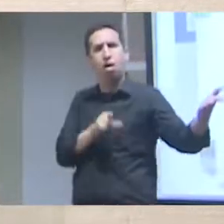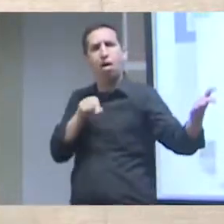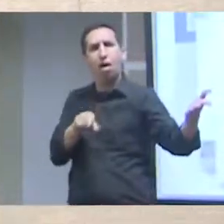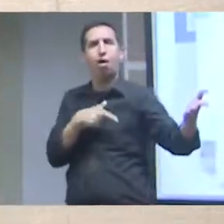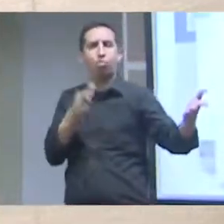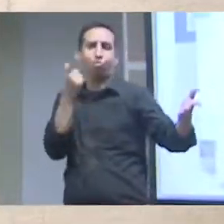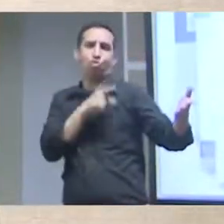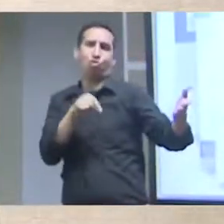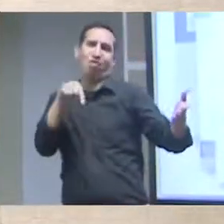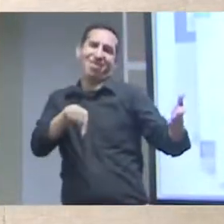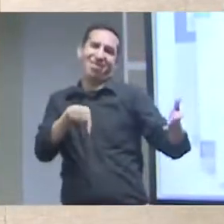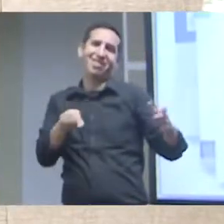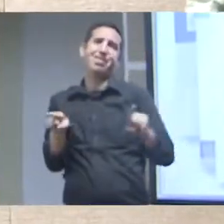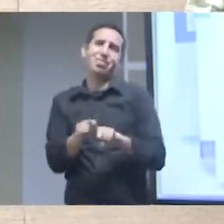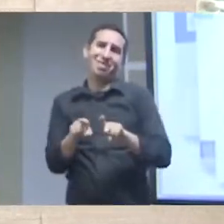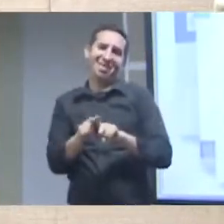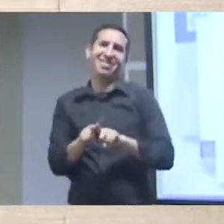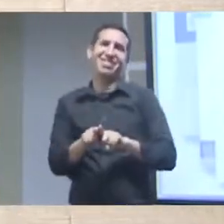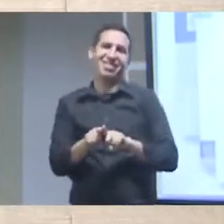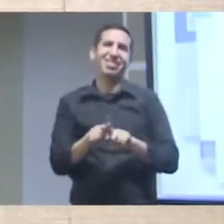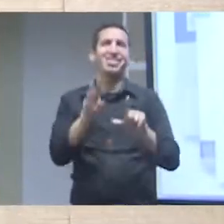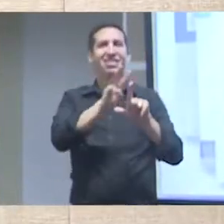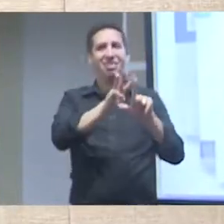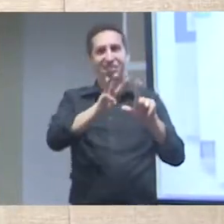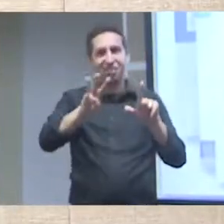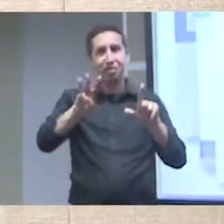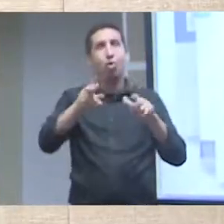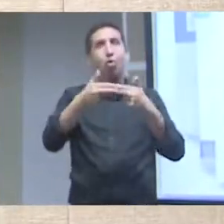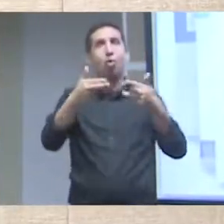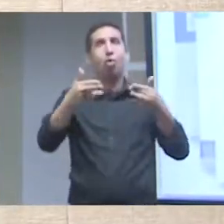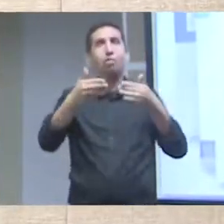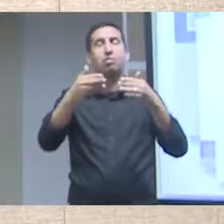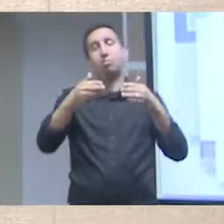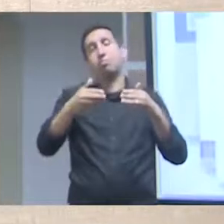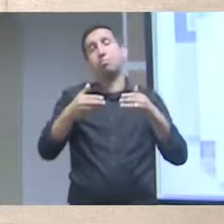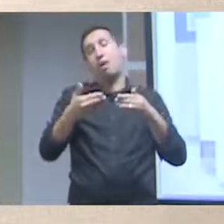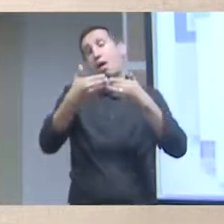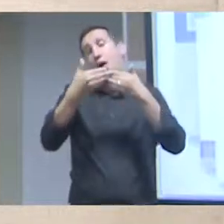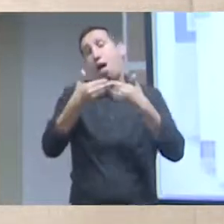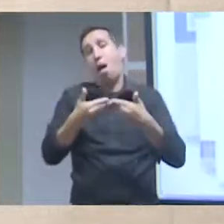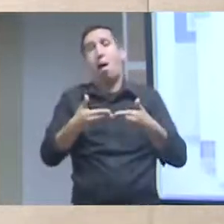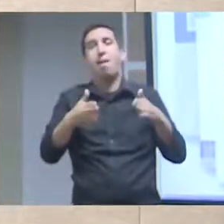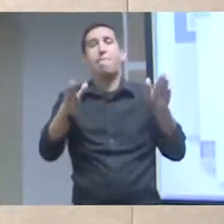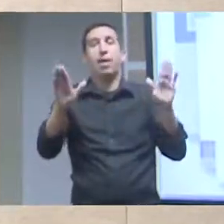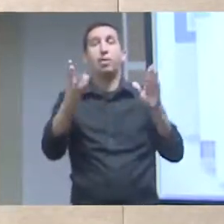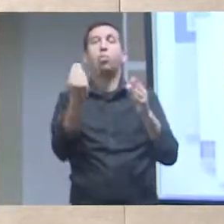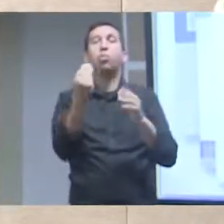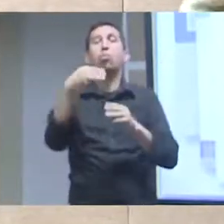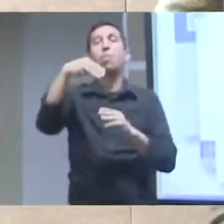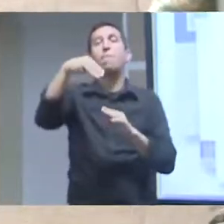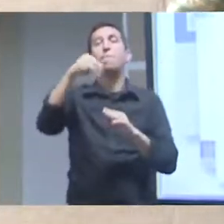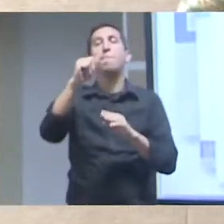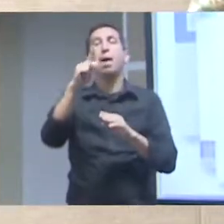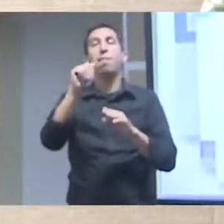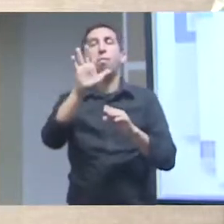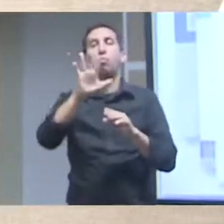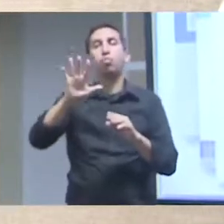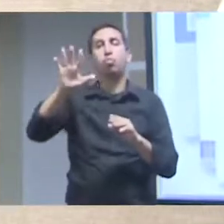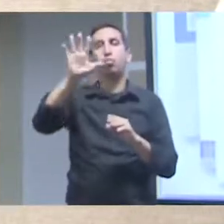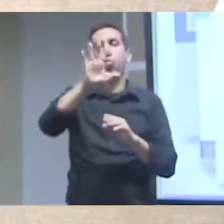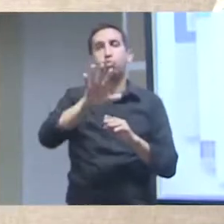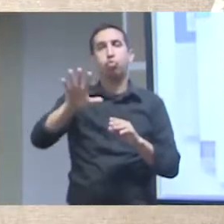do Ministério do Meio Ambiente e eles estavam utilizando o GeoNode e a gente resolveu experimentar e conseguimos